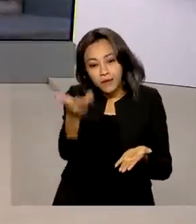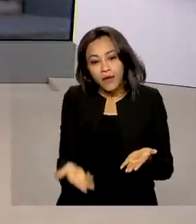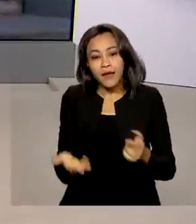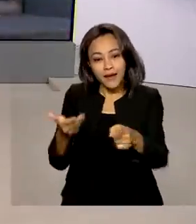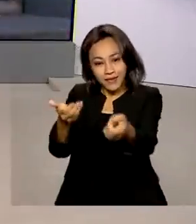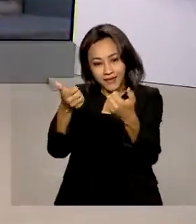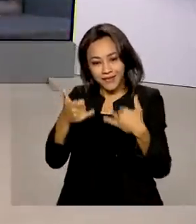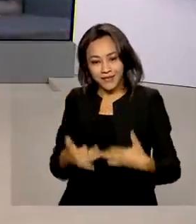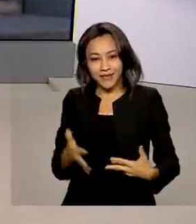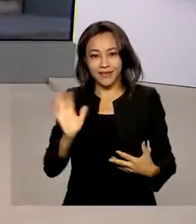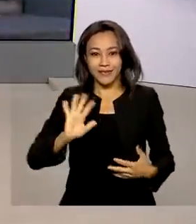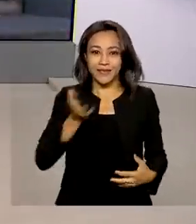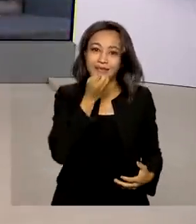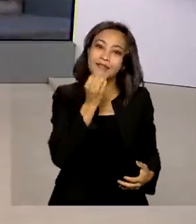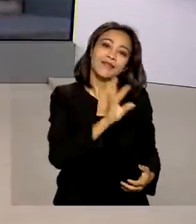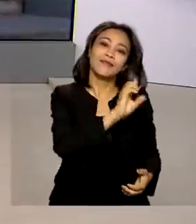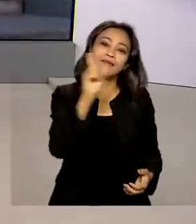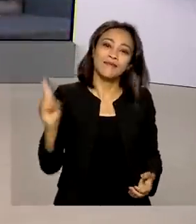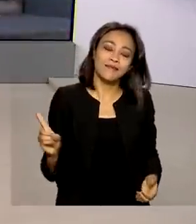de Janeiro. Oi, Cláudia. Bom dia.